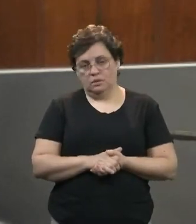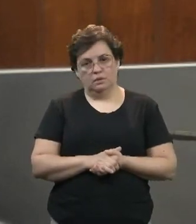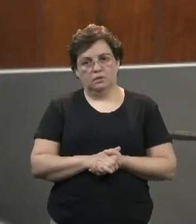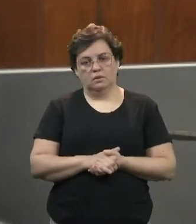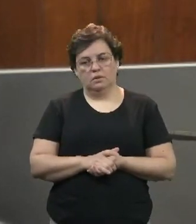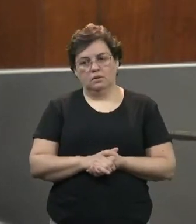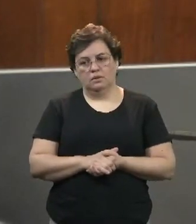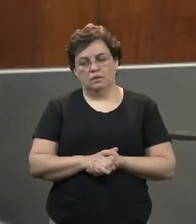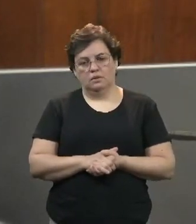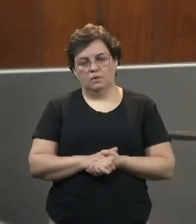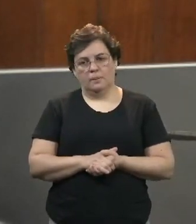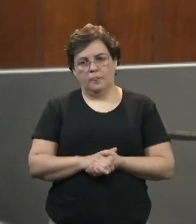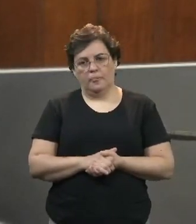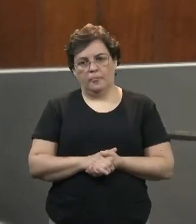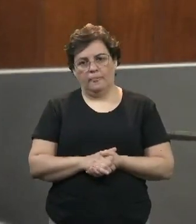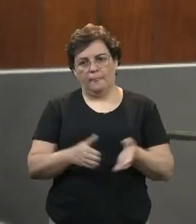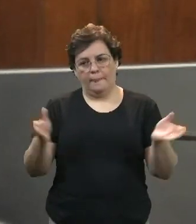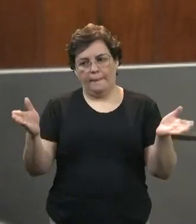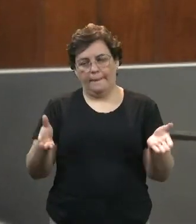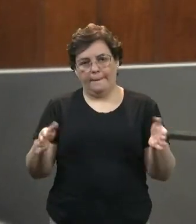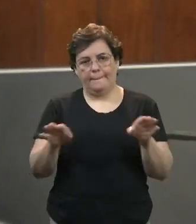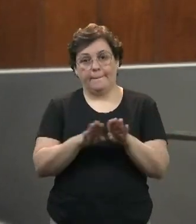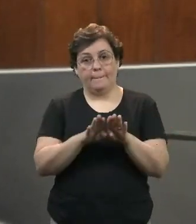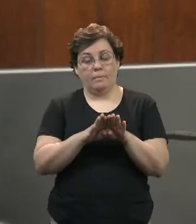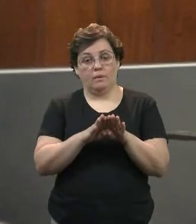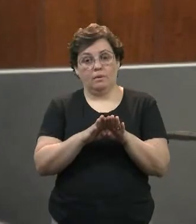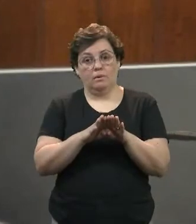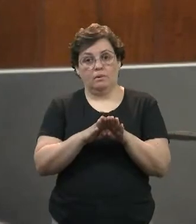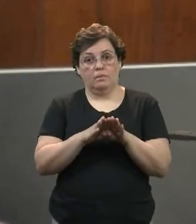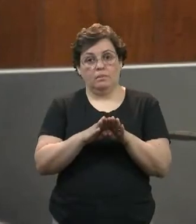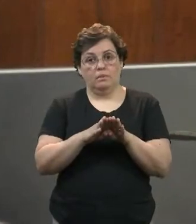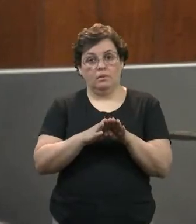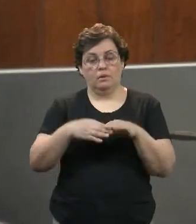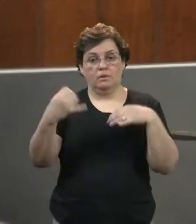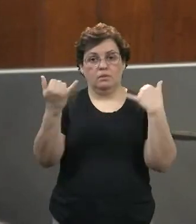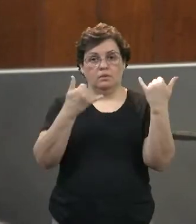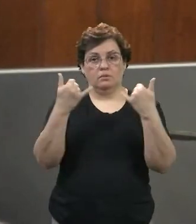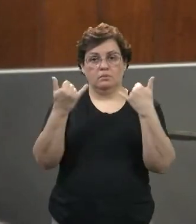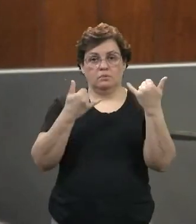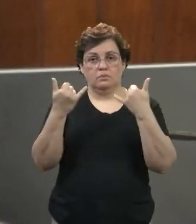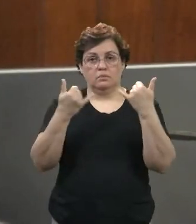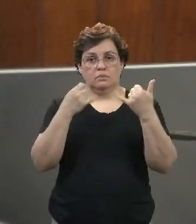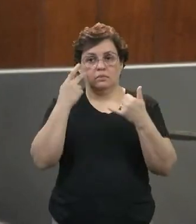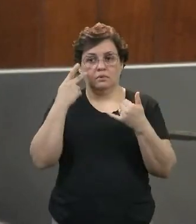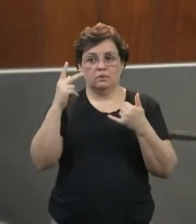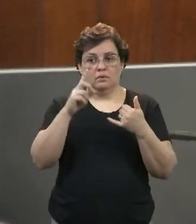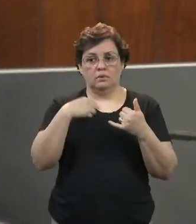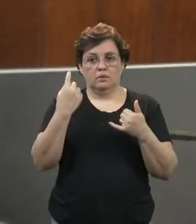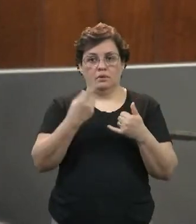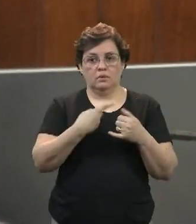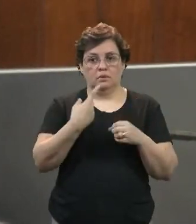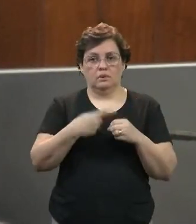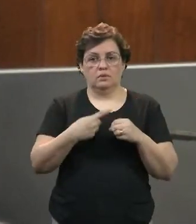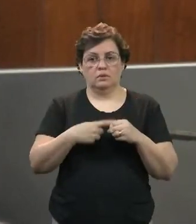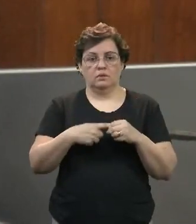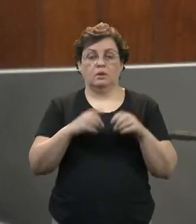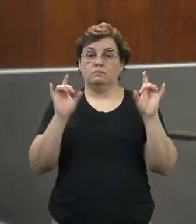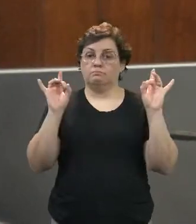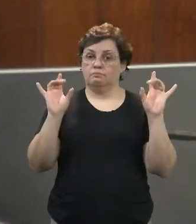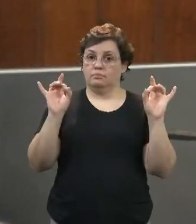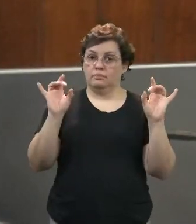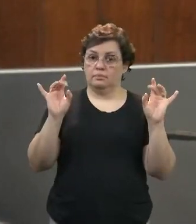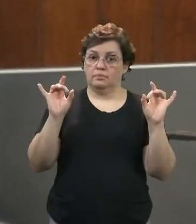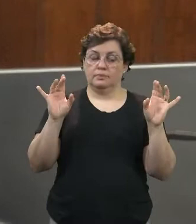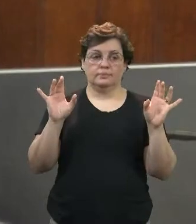E agora, também uma notícia para a nossa cidade, especialmente